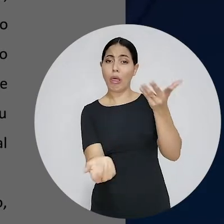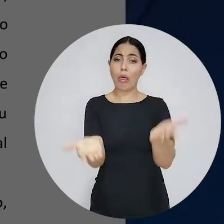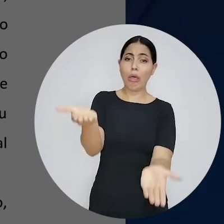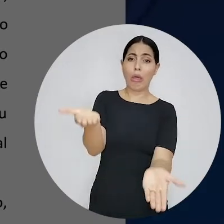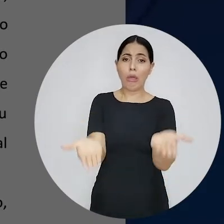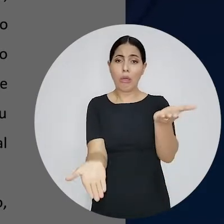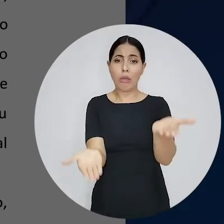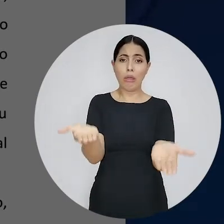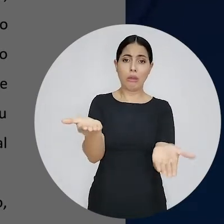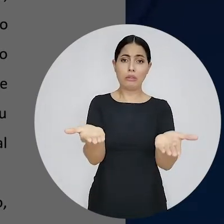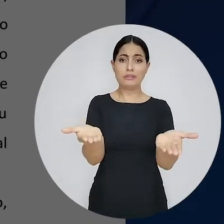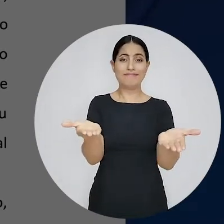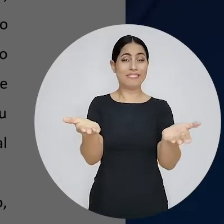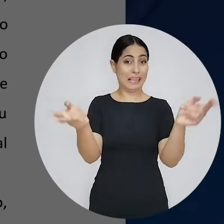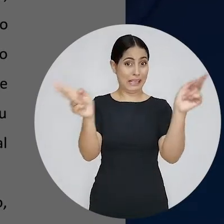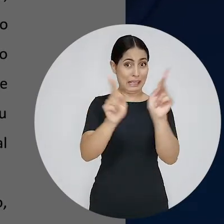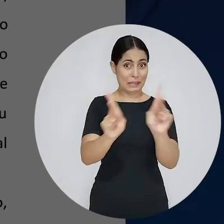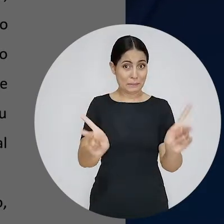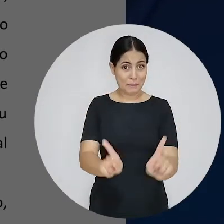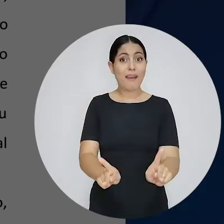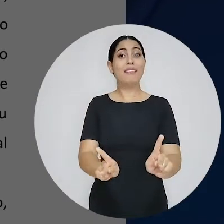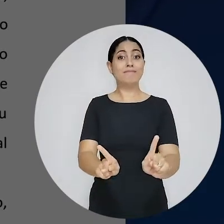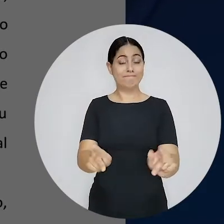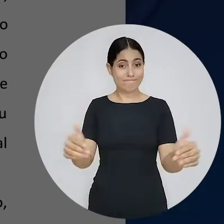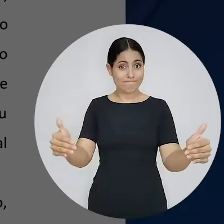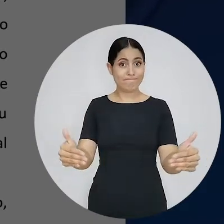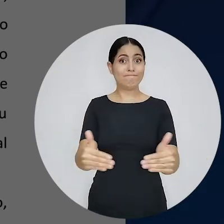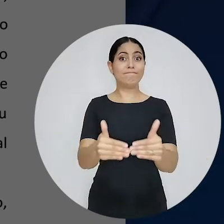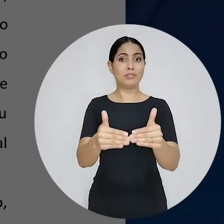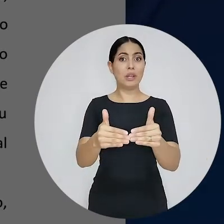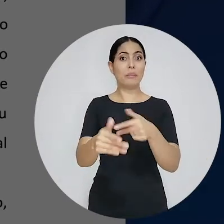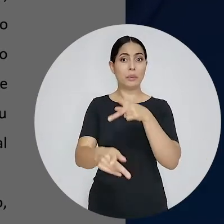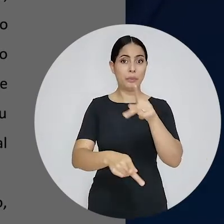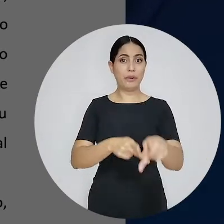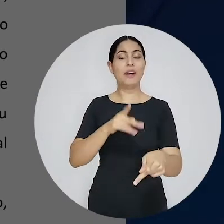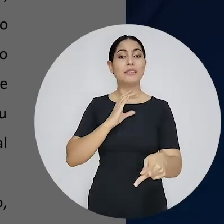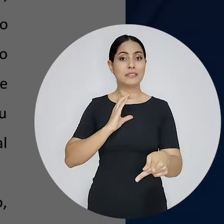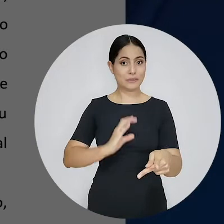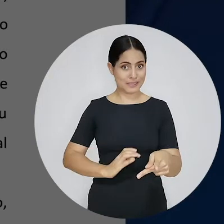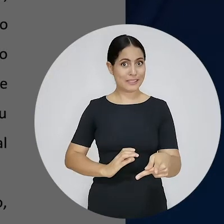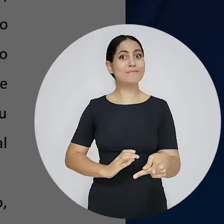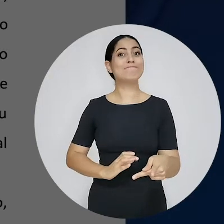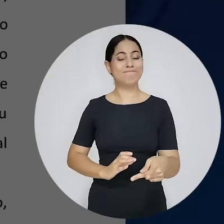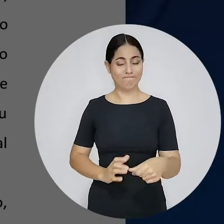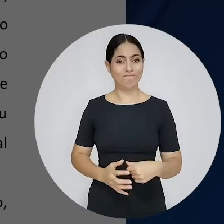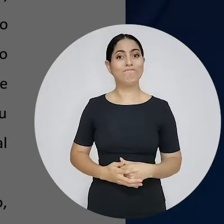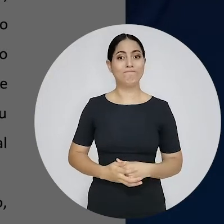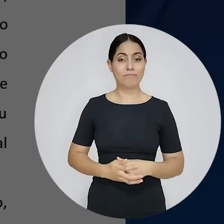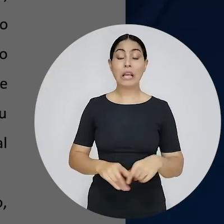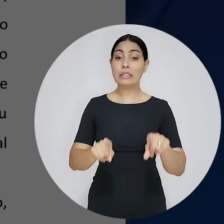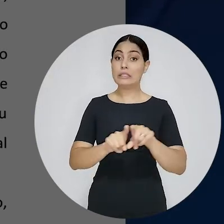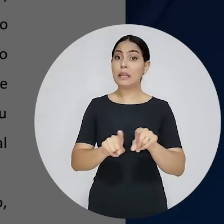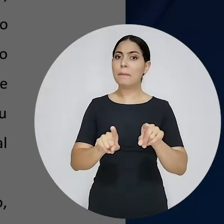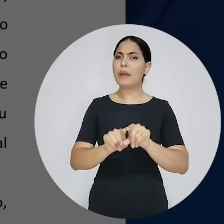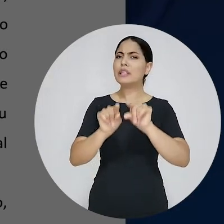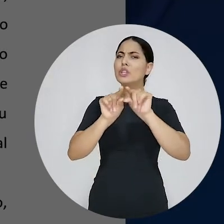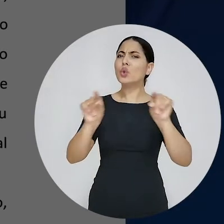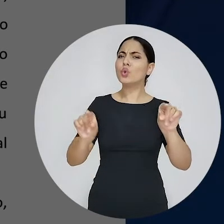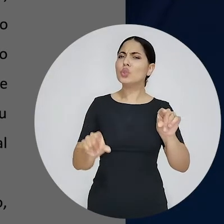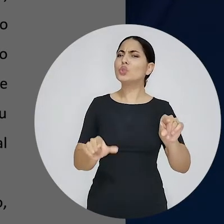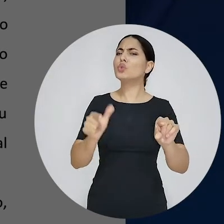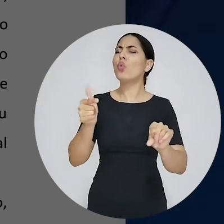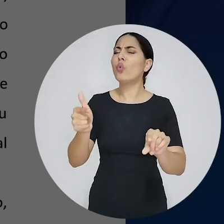entre os poderes e a manutenção do clima de paz e concórdia entre os cidadãos. Em outro trecho,